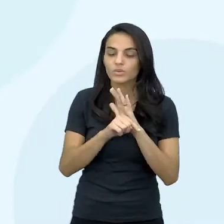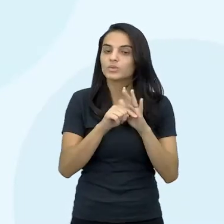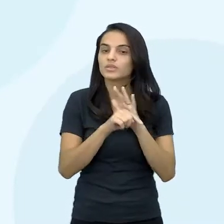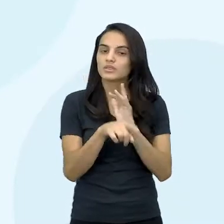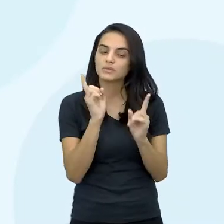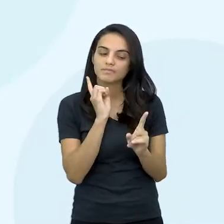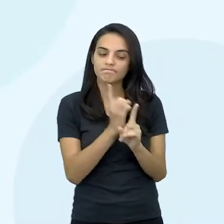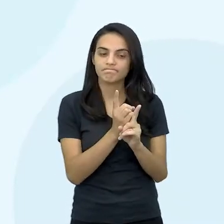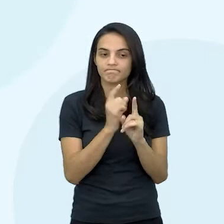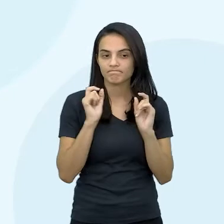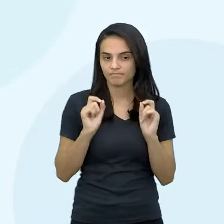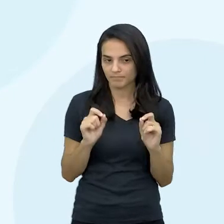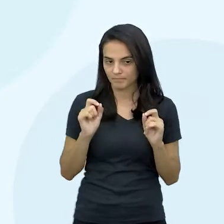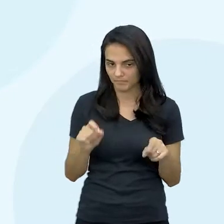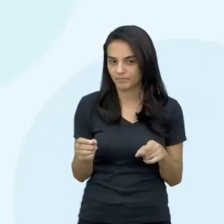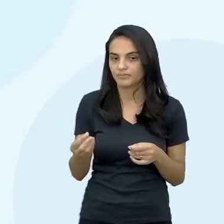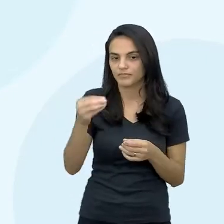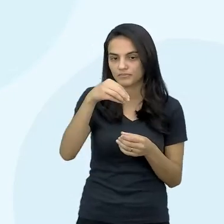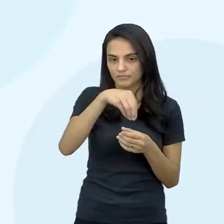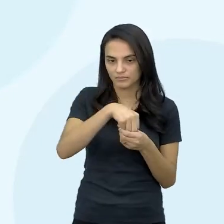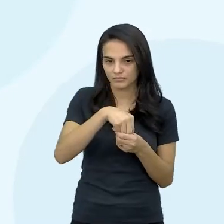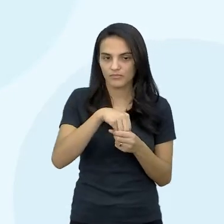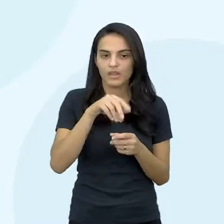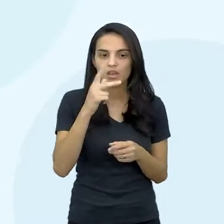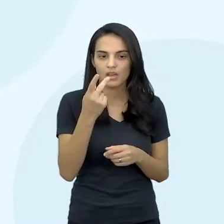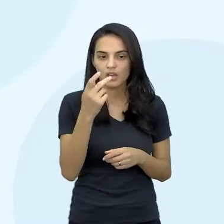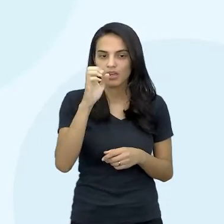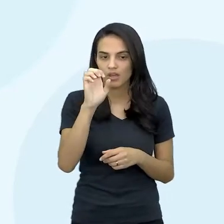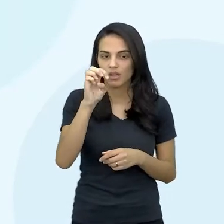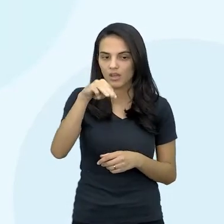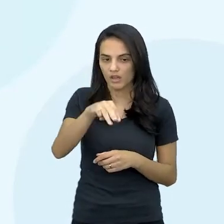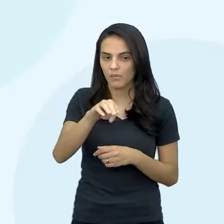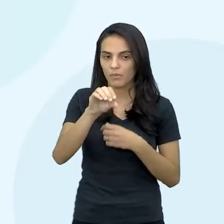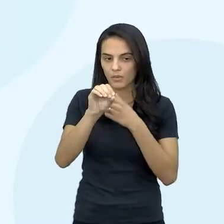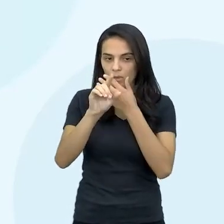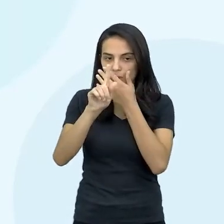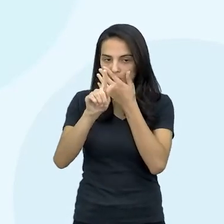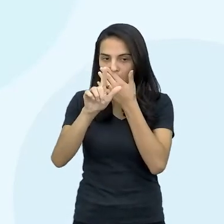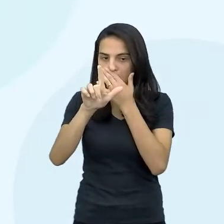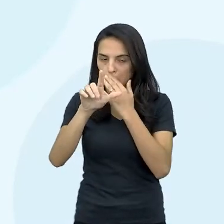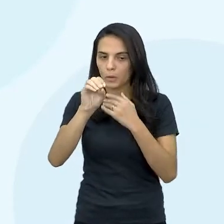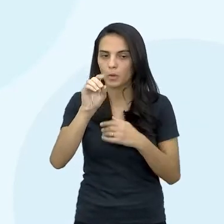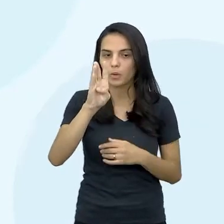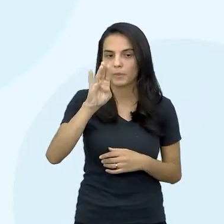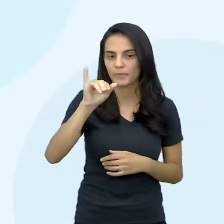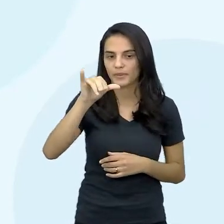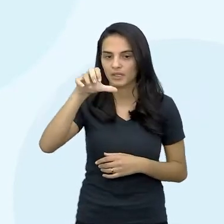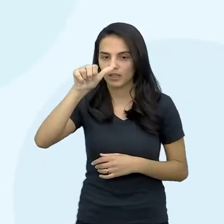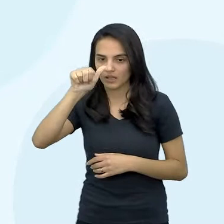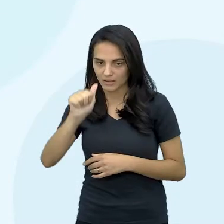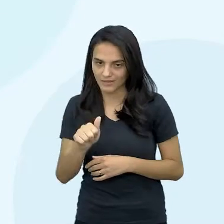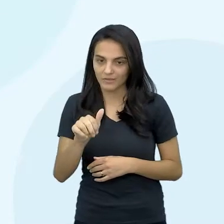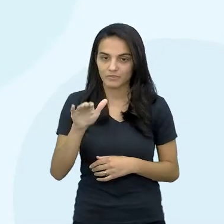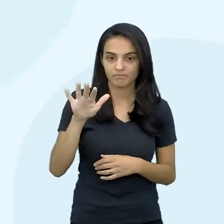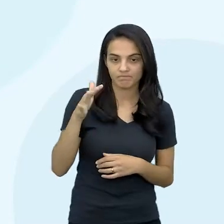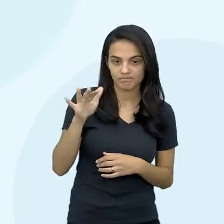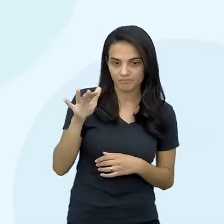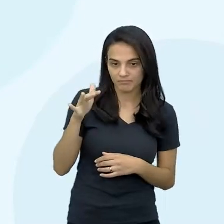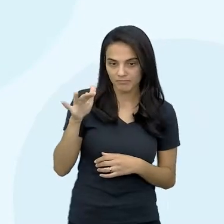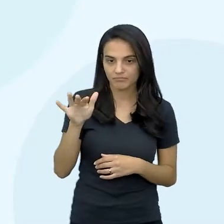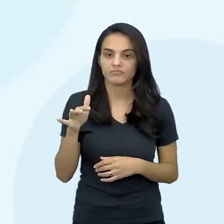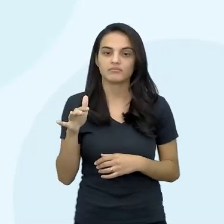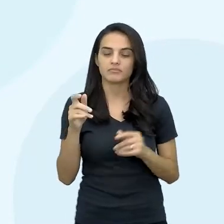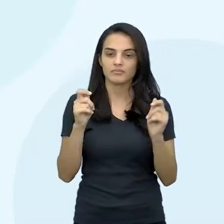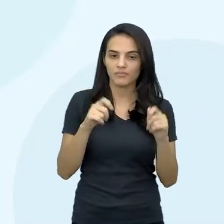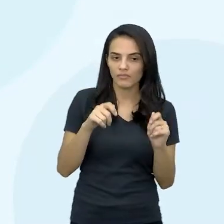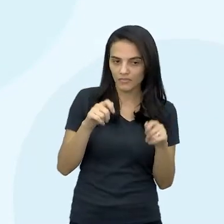detalhou. Detalhou a presença de hemoglobina, né, ali, olha, o volume globular médio a respeito